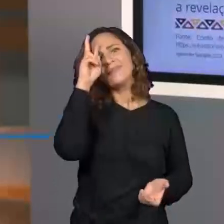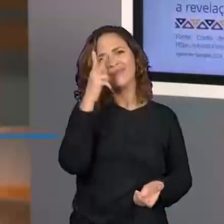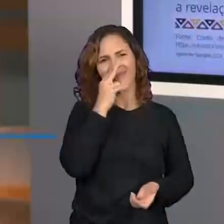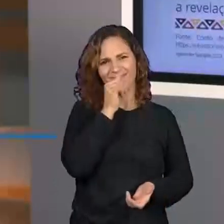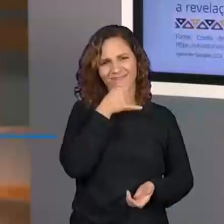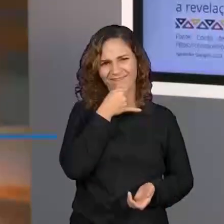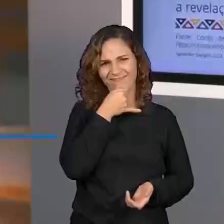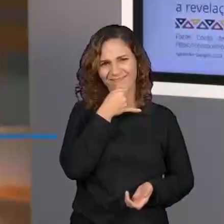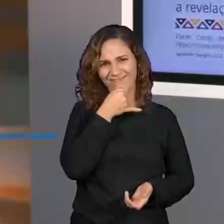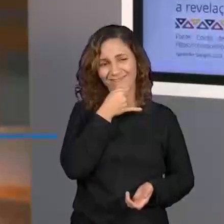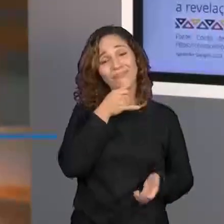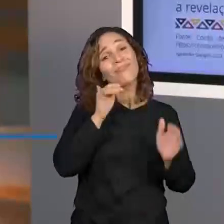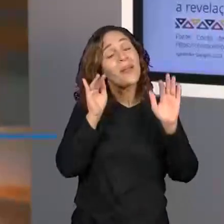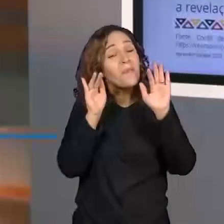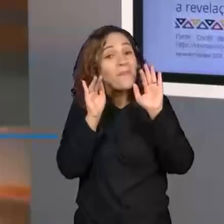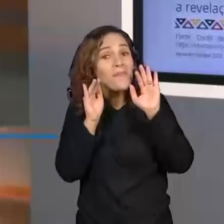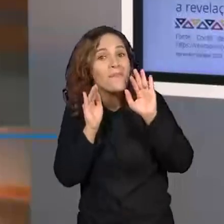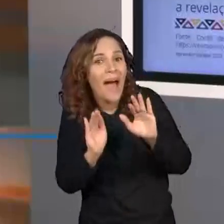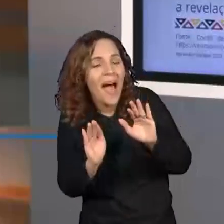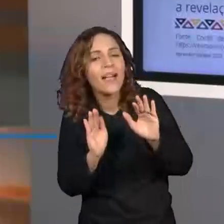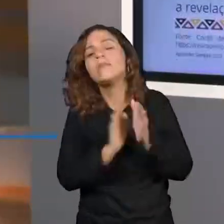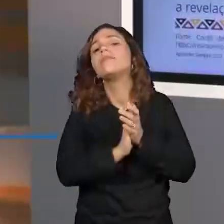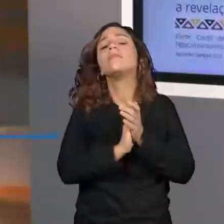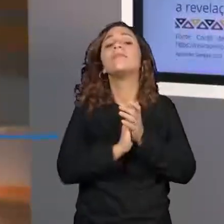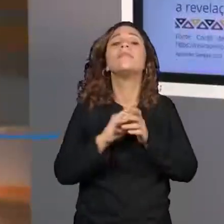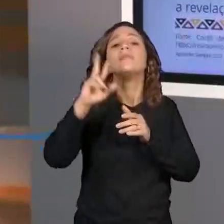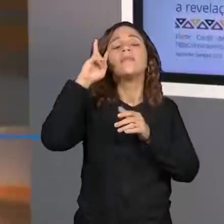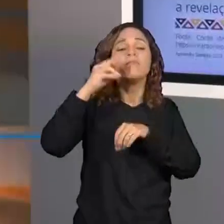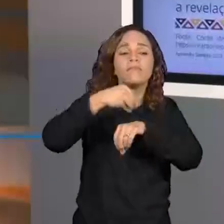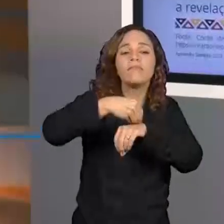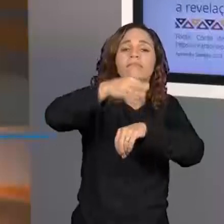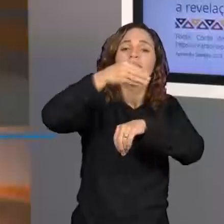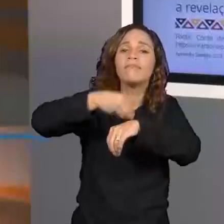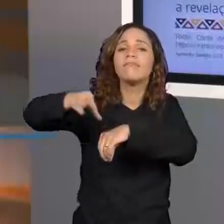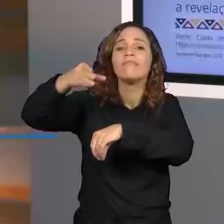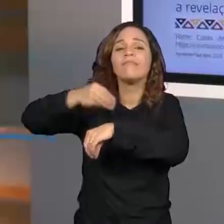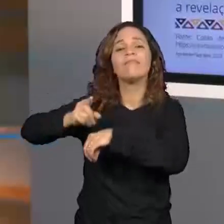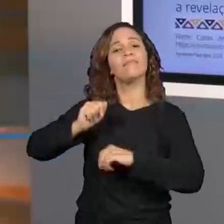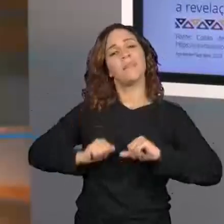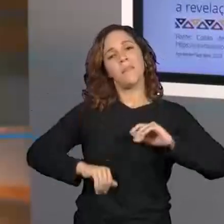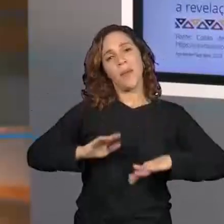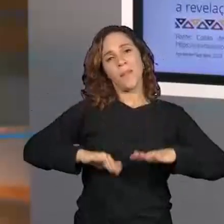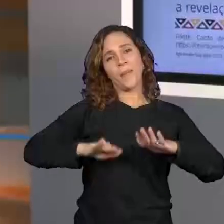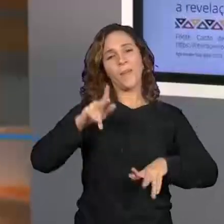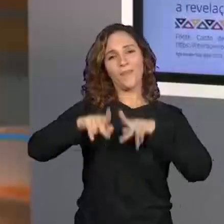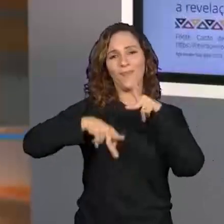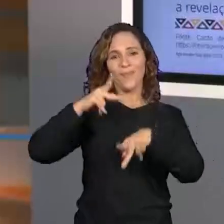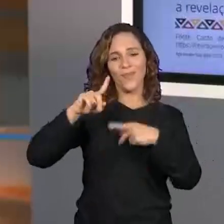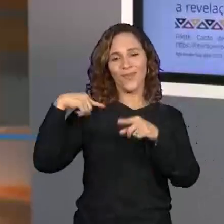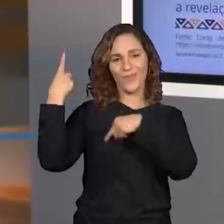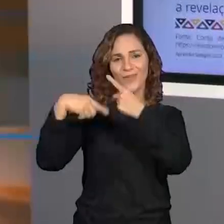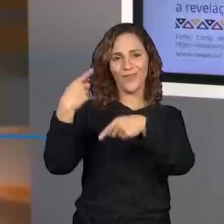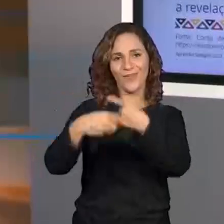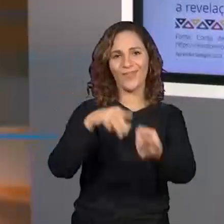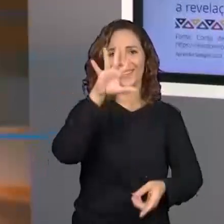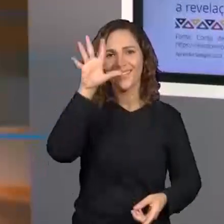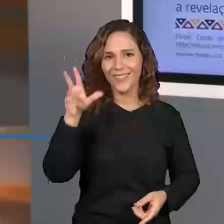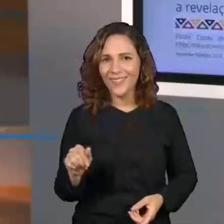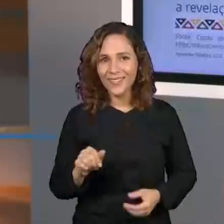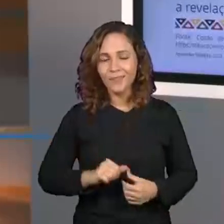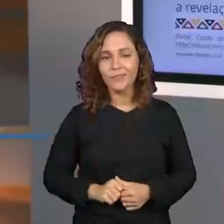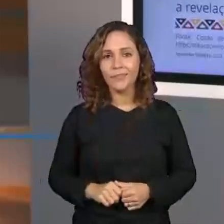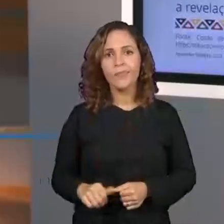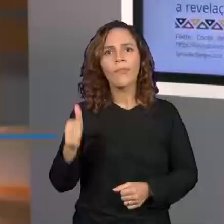triste, mas deixou aí um legado, que é o tambor aí para os povos africanos. A moça levou